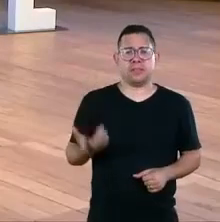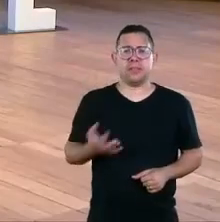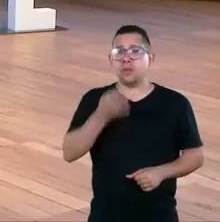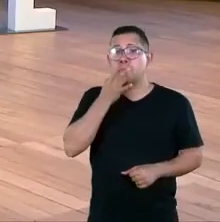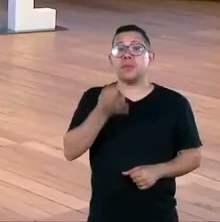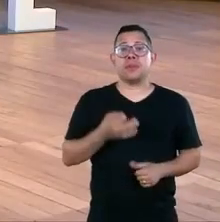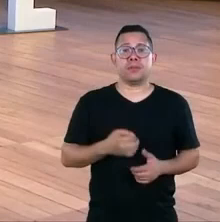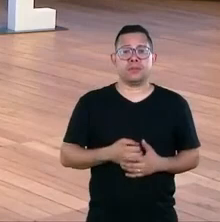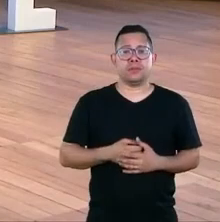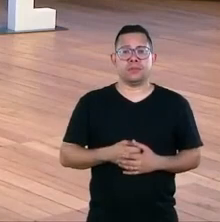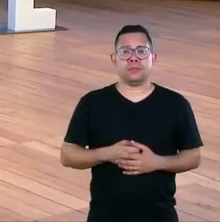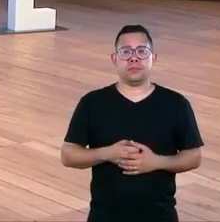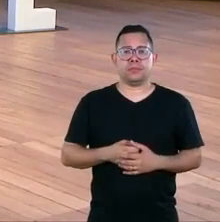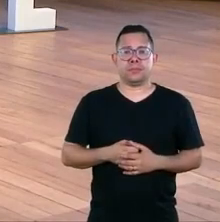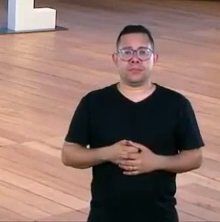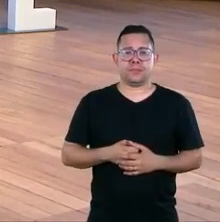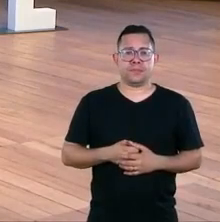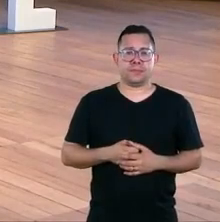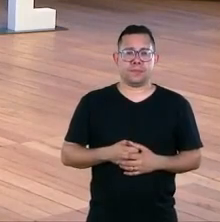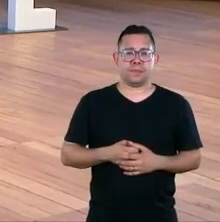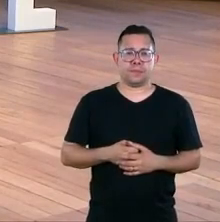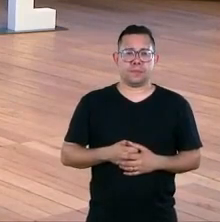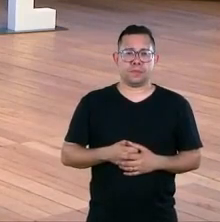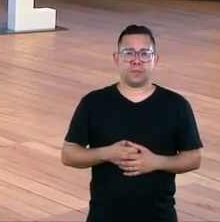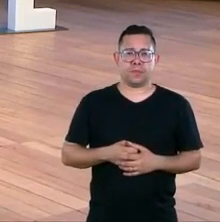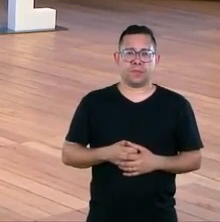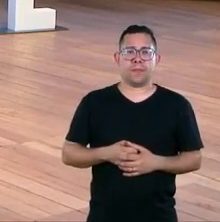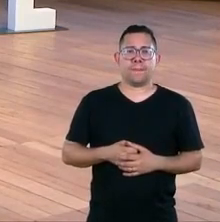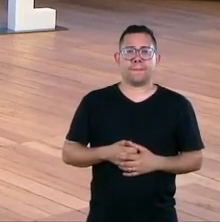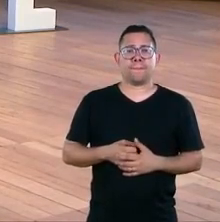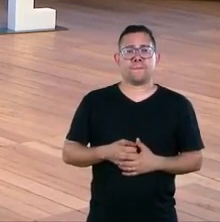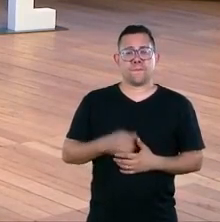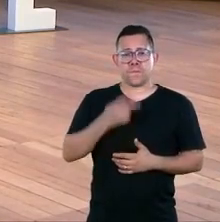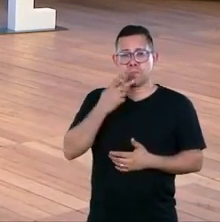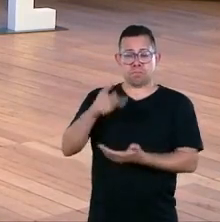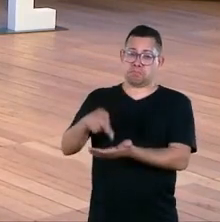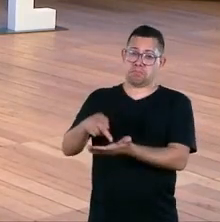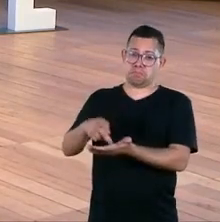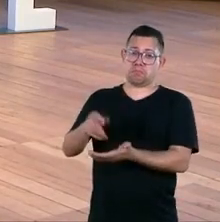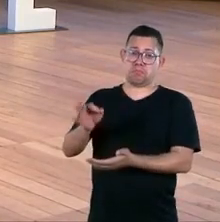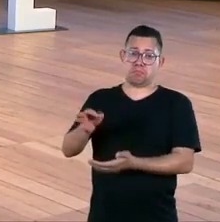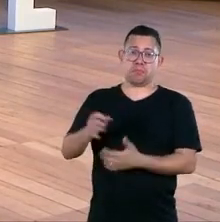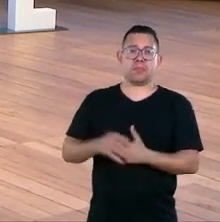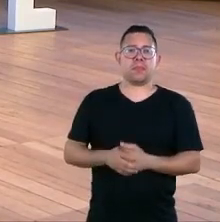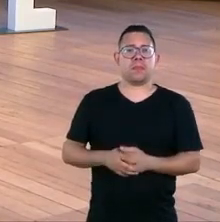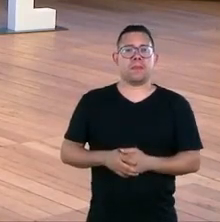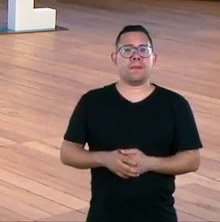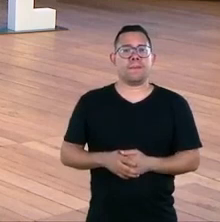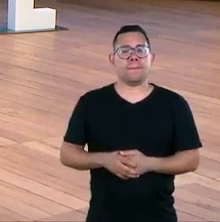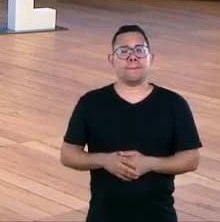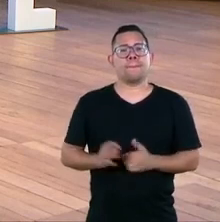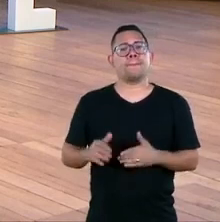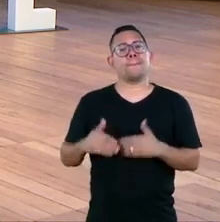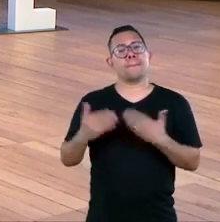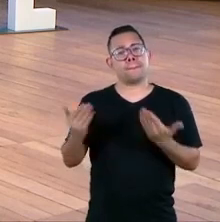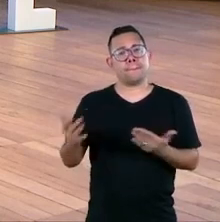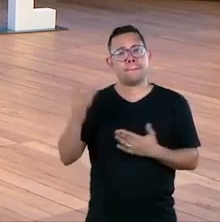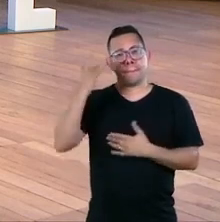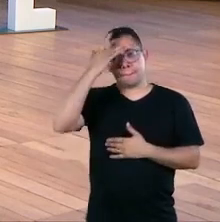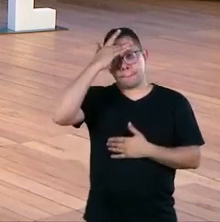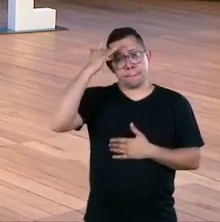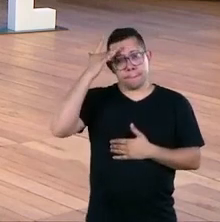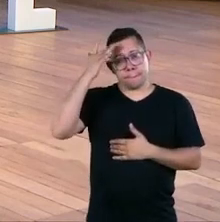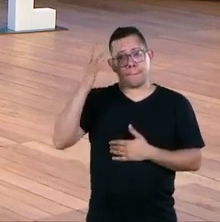ideia eu acho que tem todo sentido tem todo sentido acho que esse momento das pessoas trancadas em casa